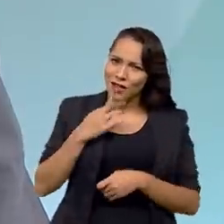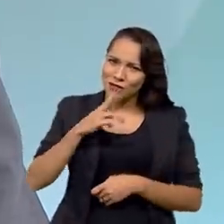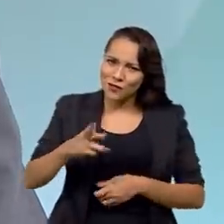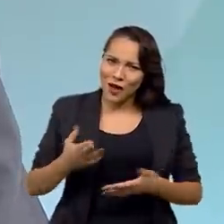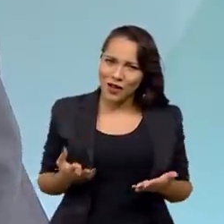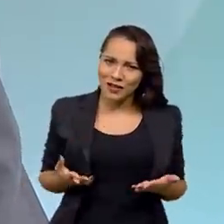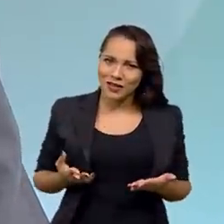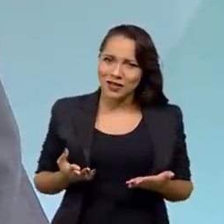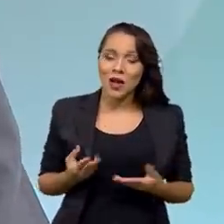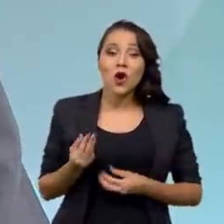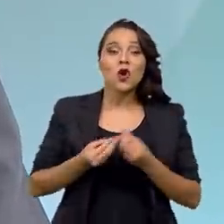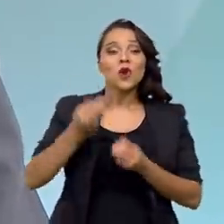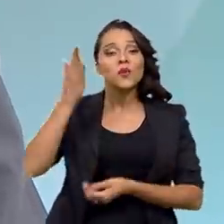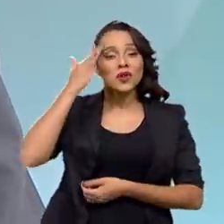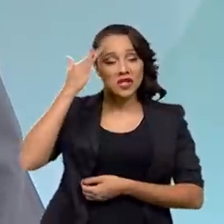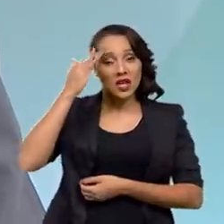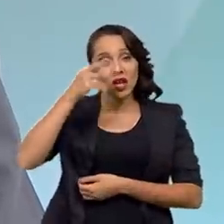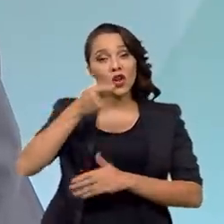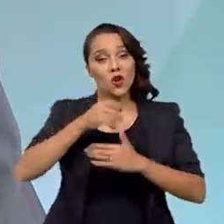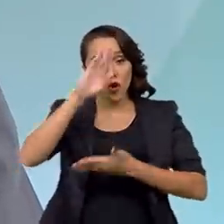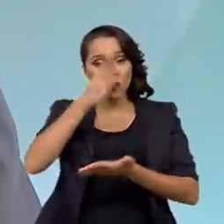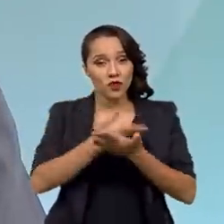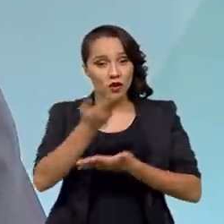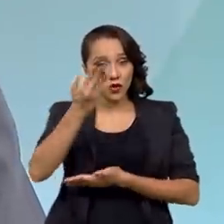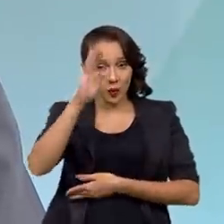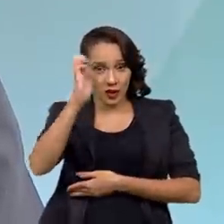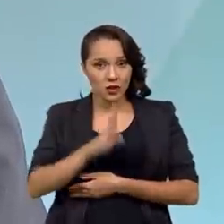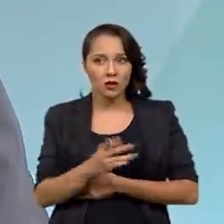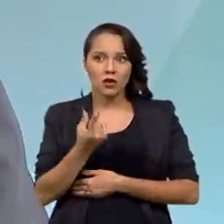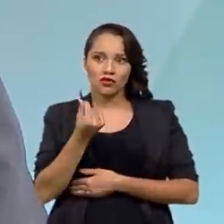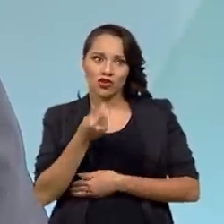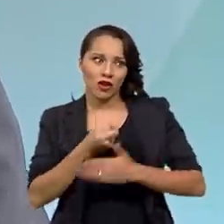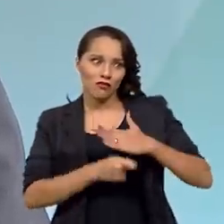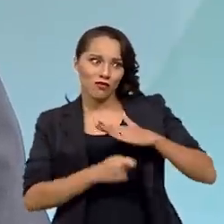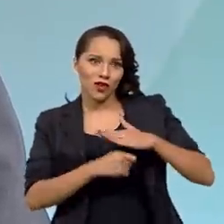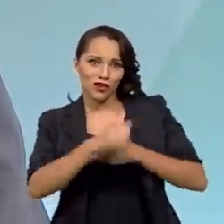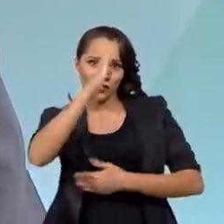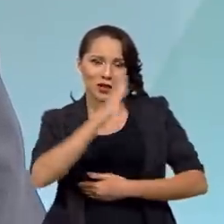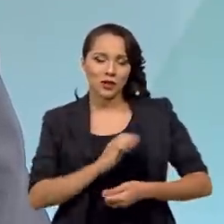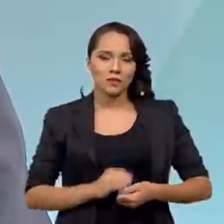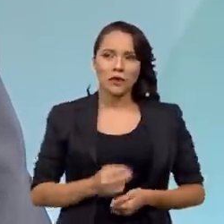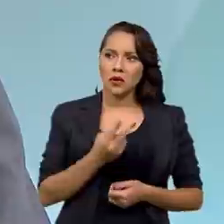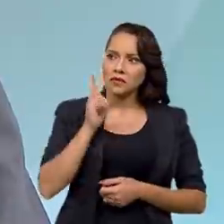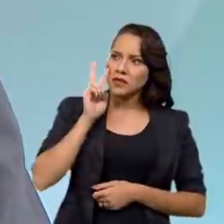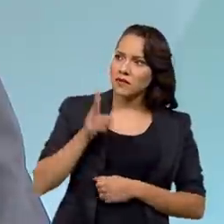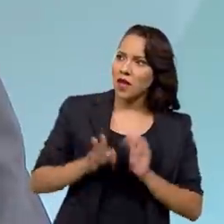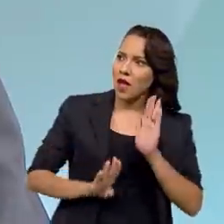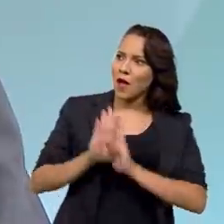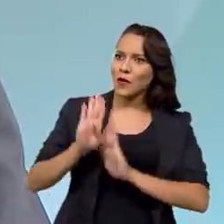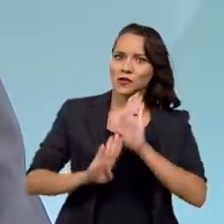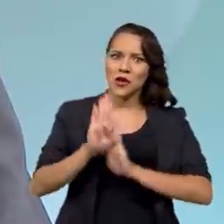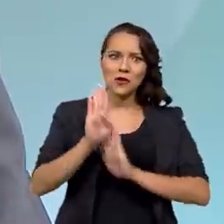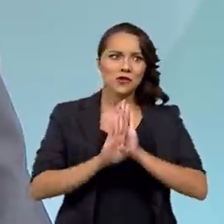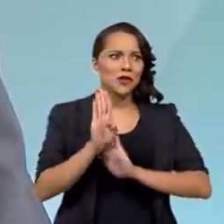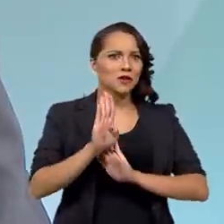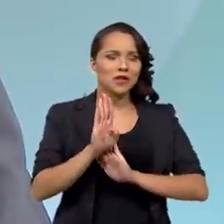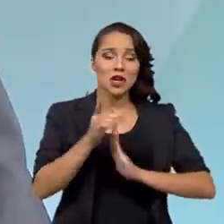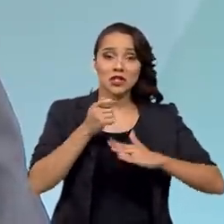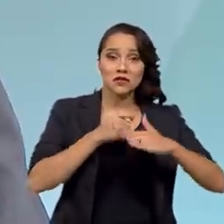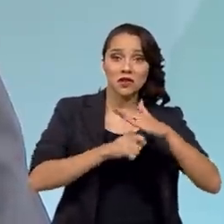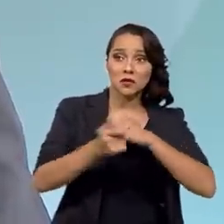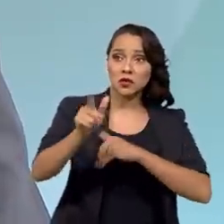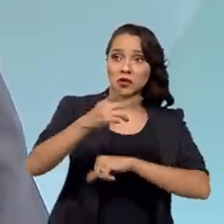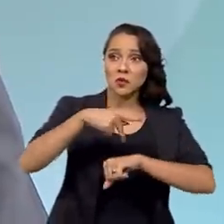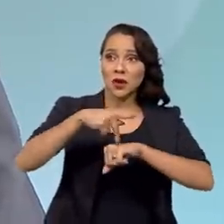que eu sei que o investidor confia no Brasil? Se ele está trazendo dinheiro para cá. E quando você olha que nós estamos batendo recordes de investimento estrangeiro no